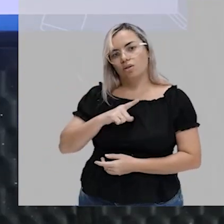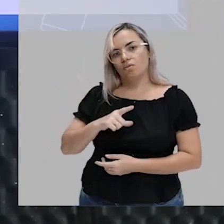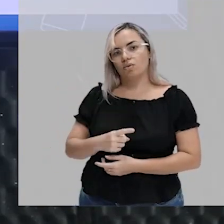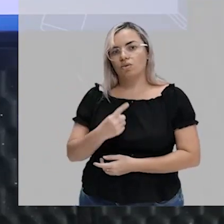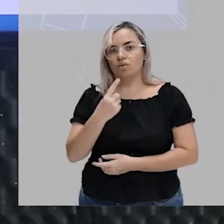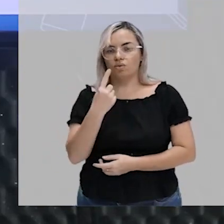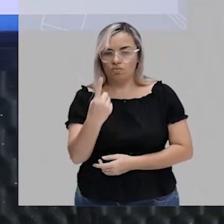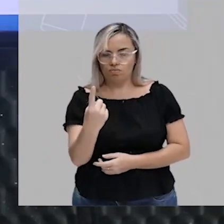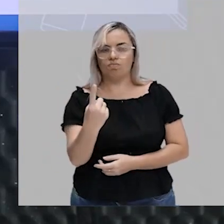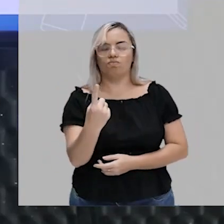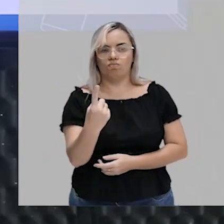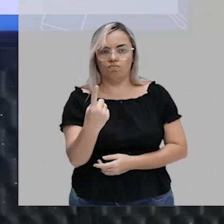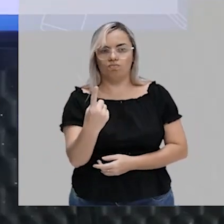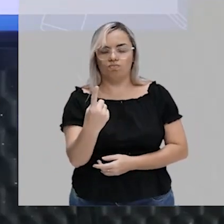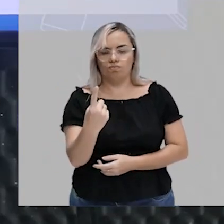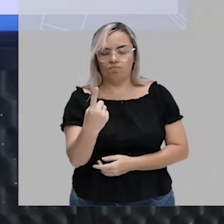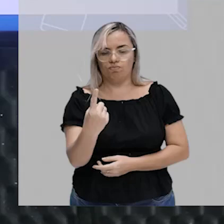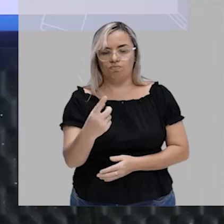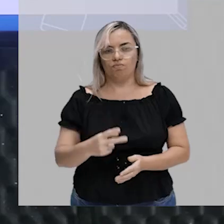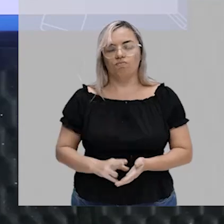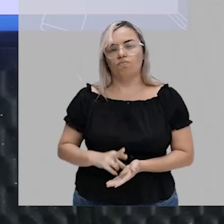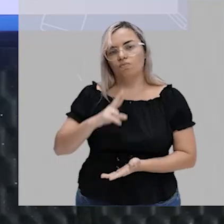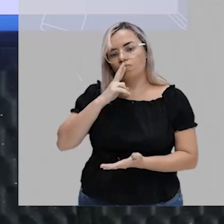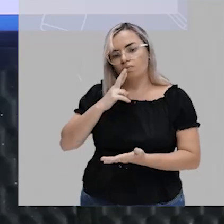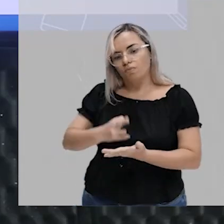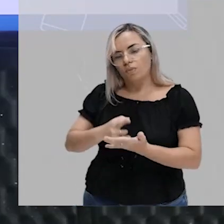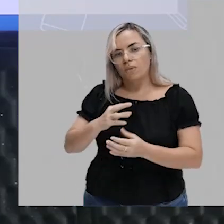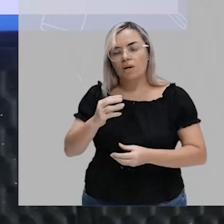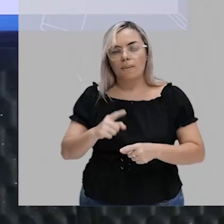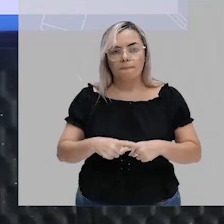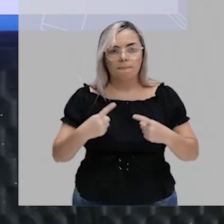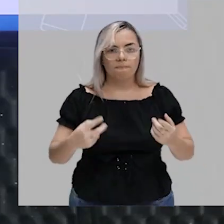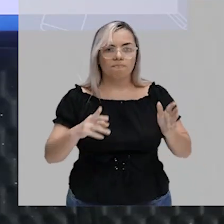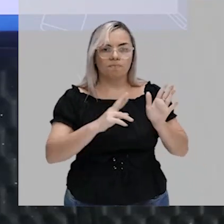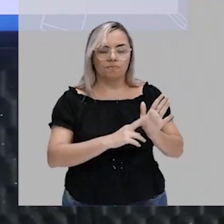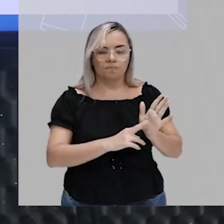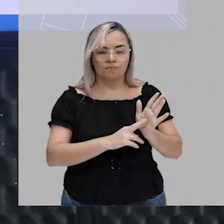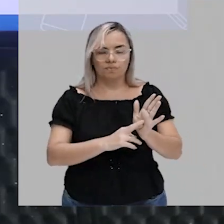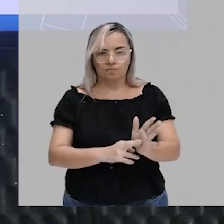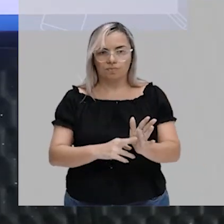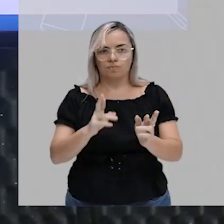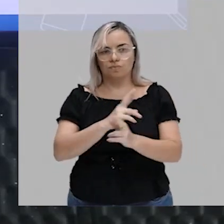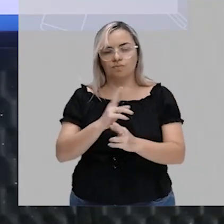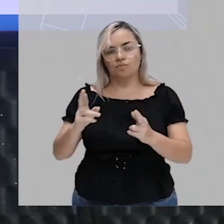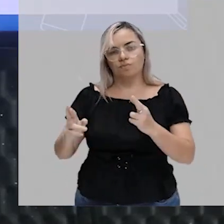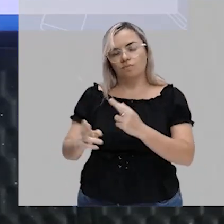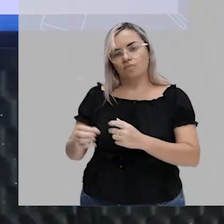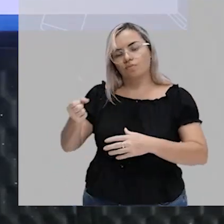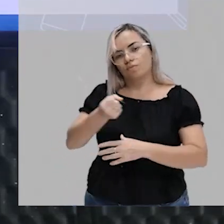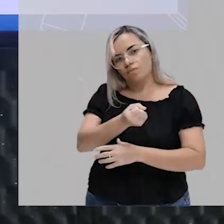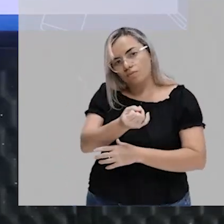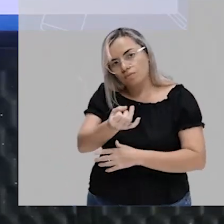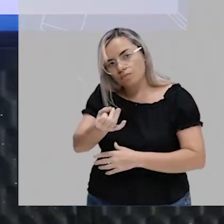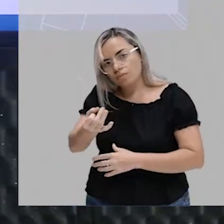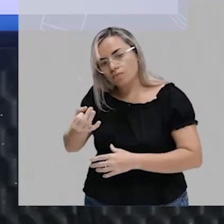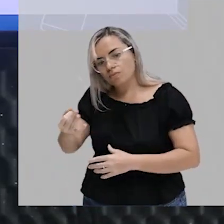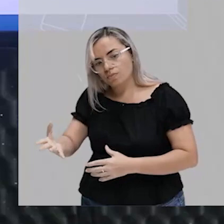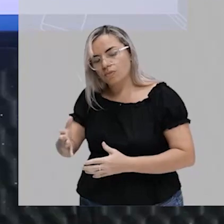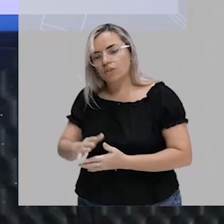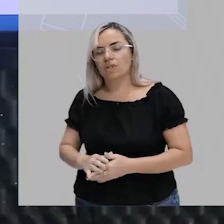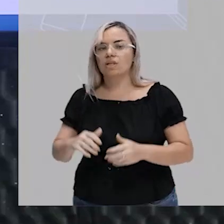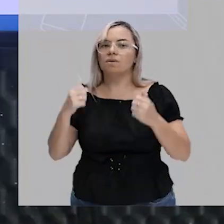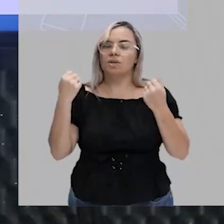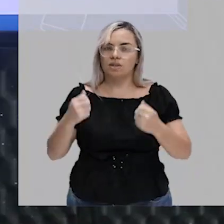unidade. Entretanto, tá? Para a representação, em relação às quantidades, eu preciso levar em conta, tá bom?